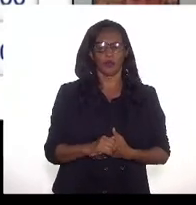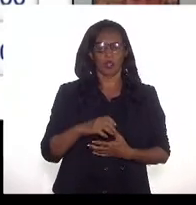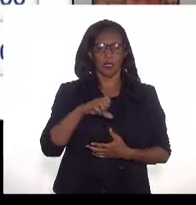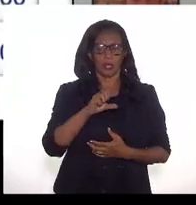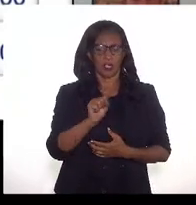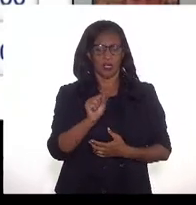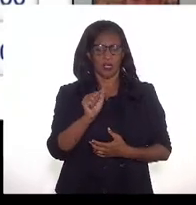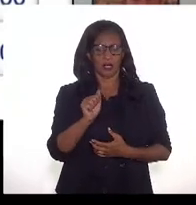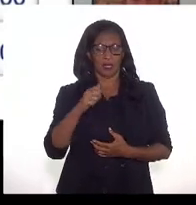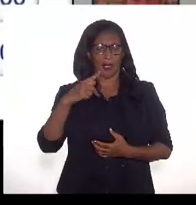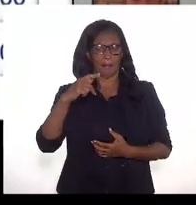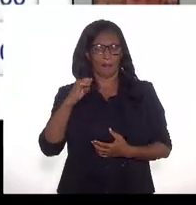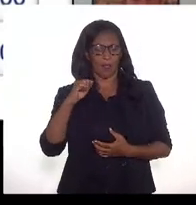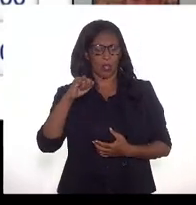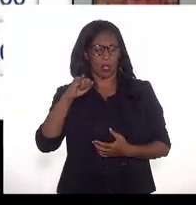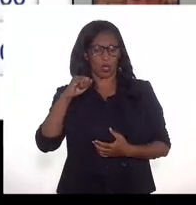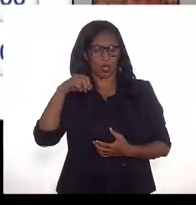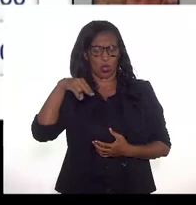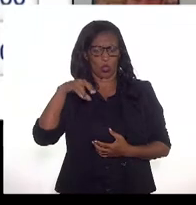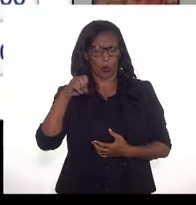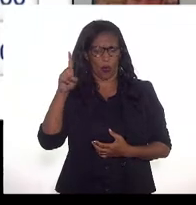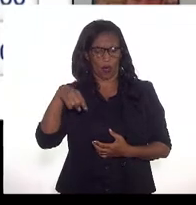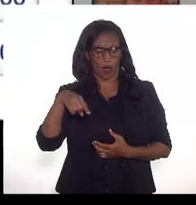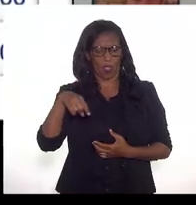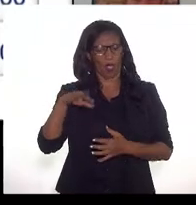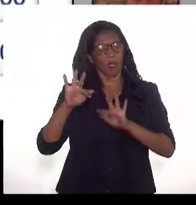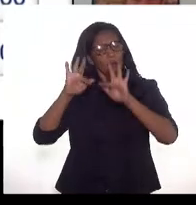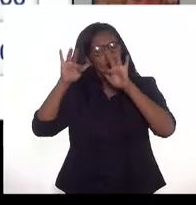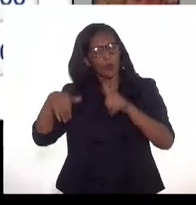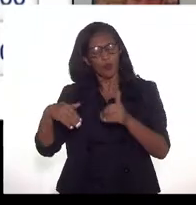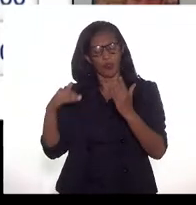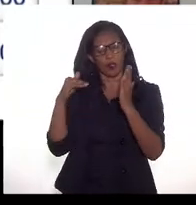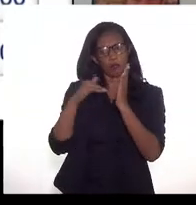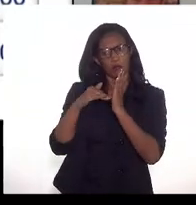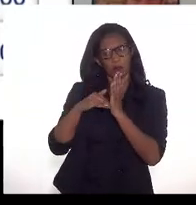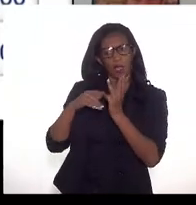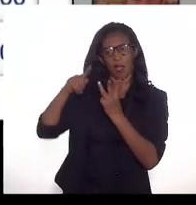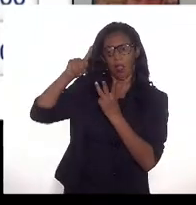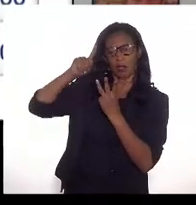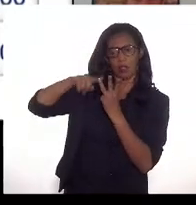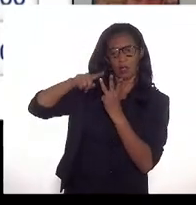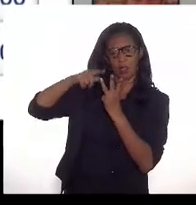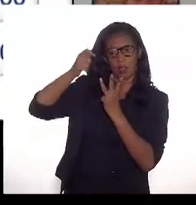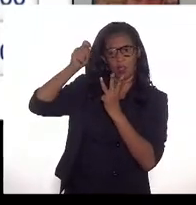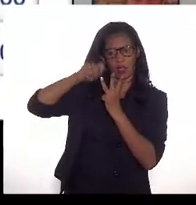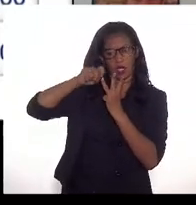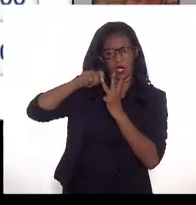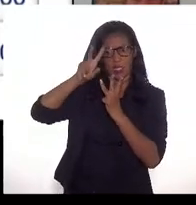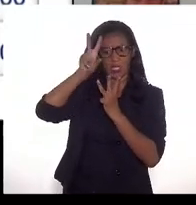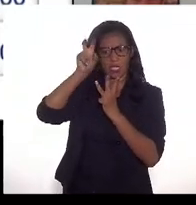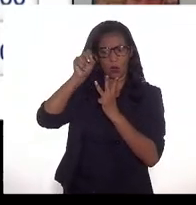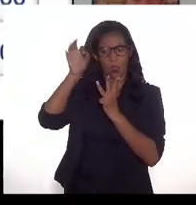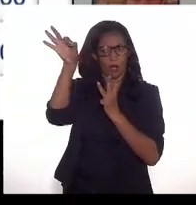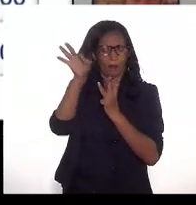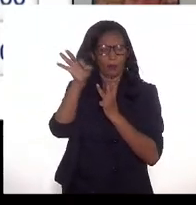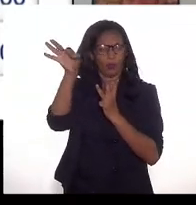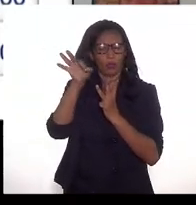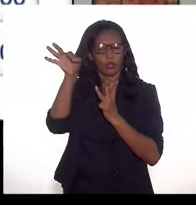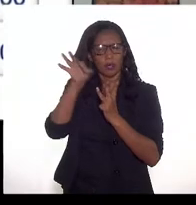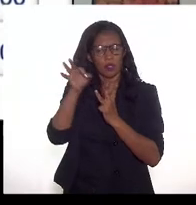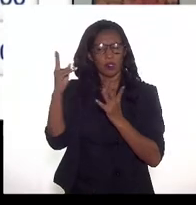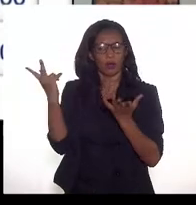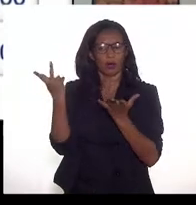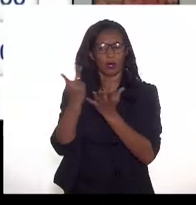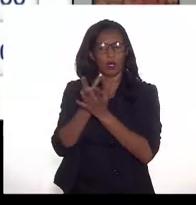Sapioá. E, por fim, no último mês, que a produção ficou 50% a 50%, essa